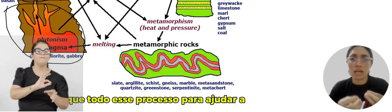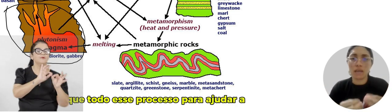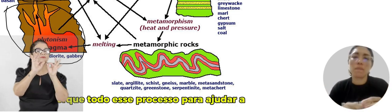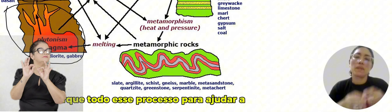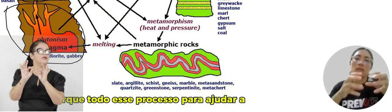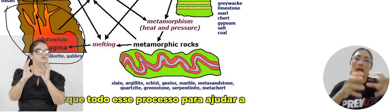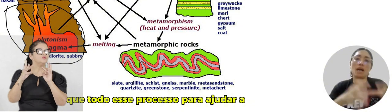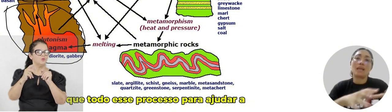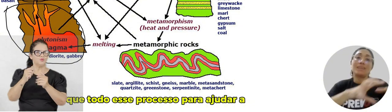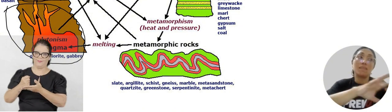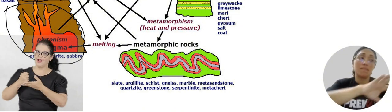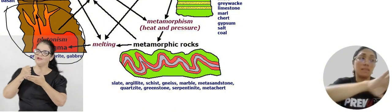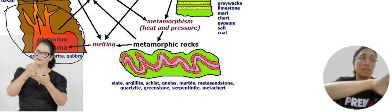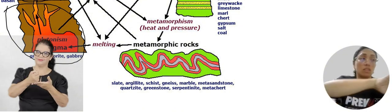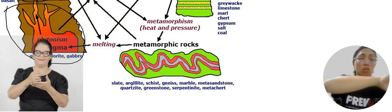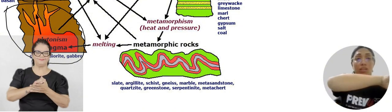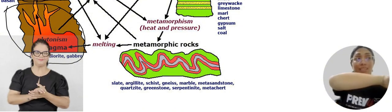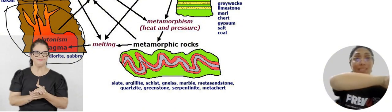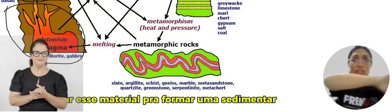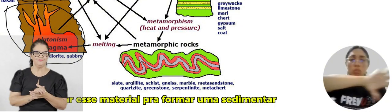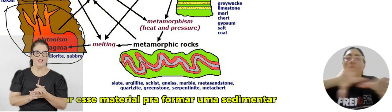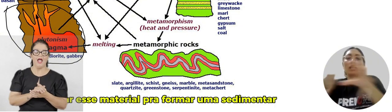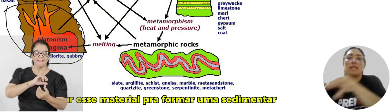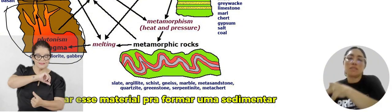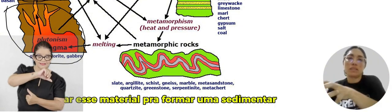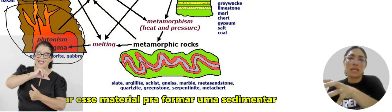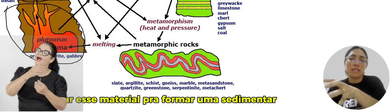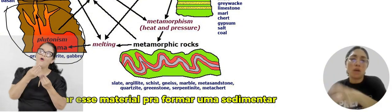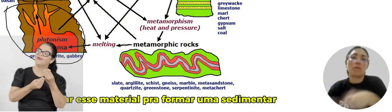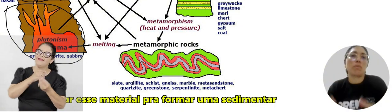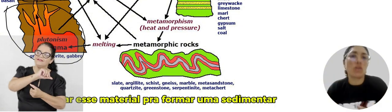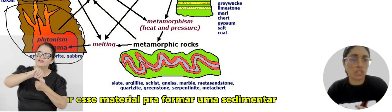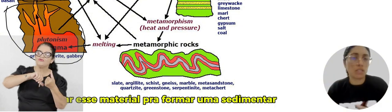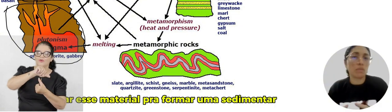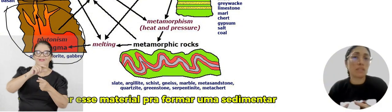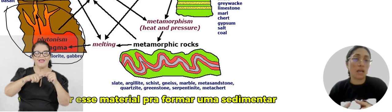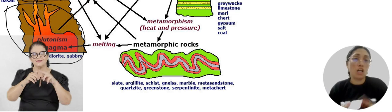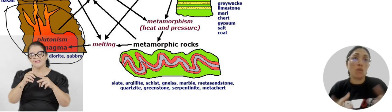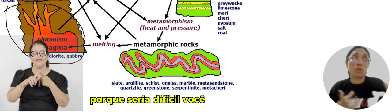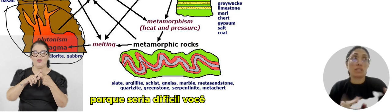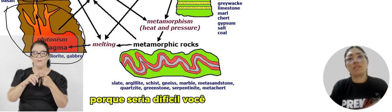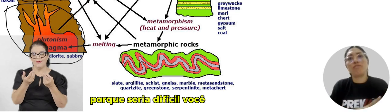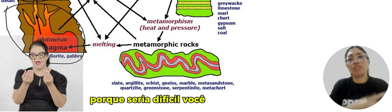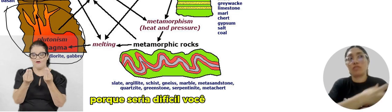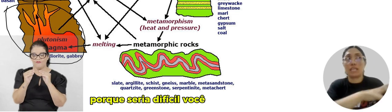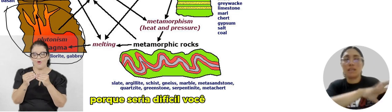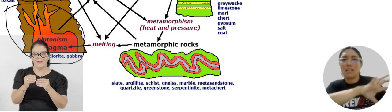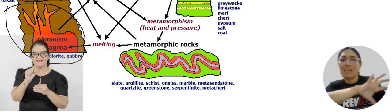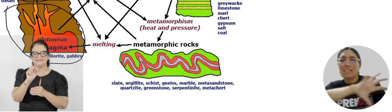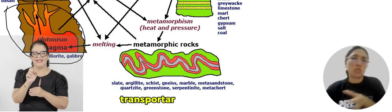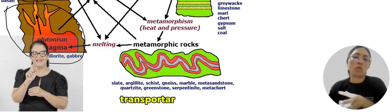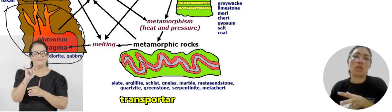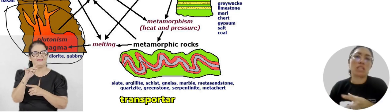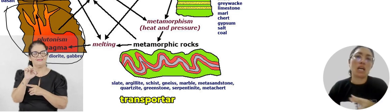ajudar a transportar esse material para a forma rocha sedimentar. Porque seria difícil você